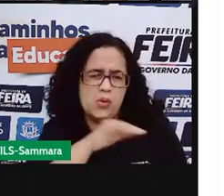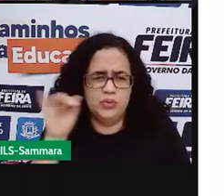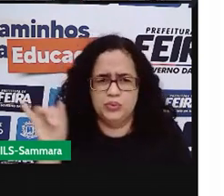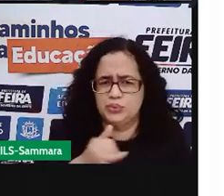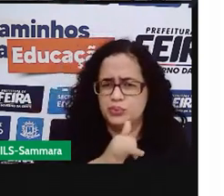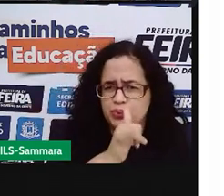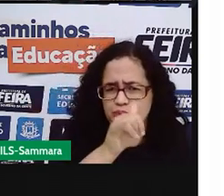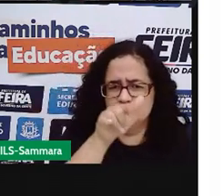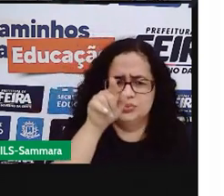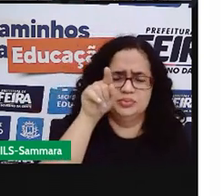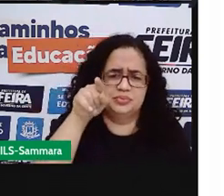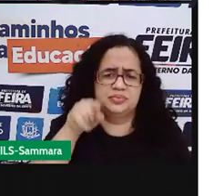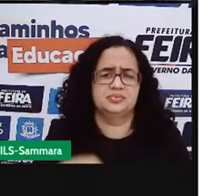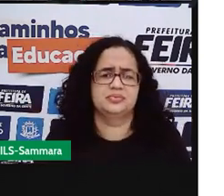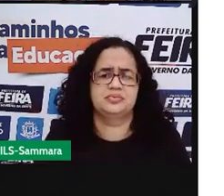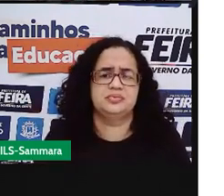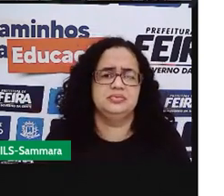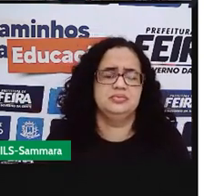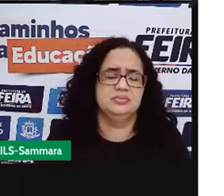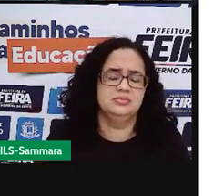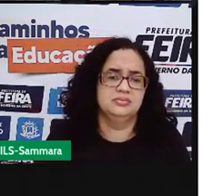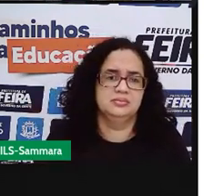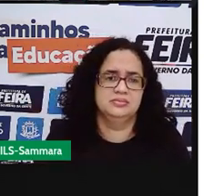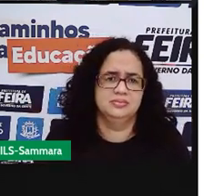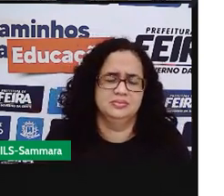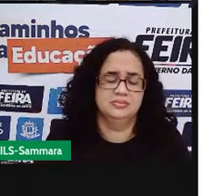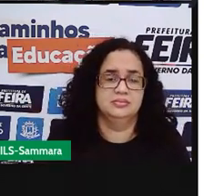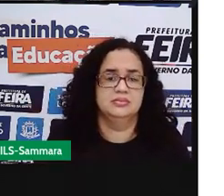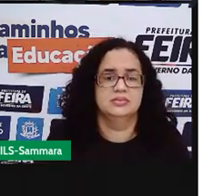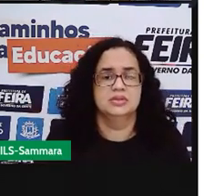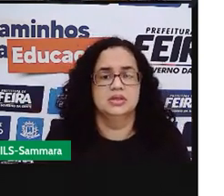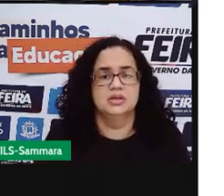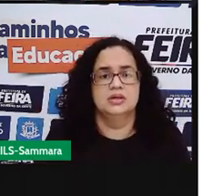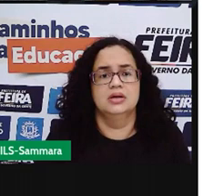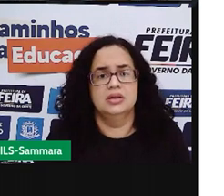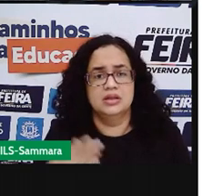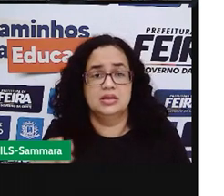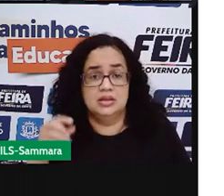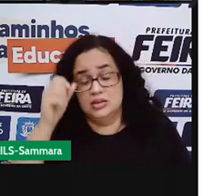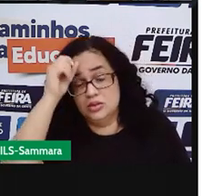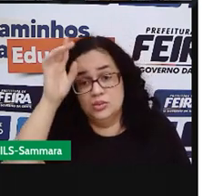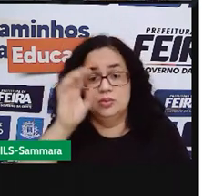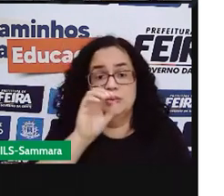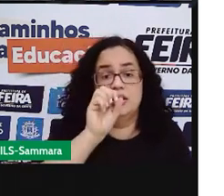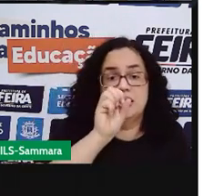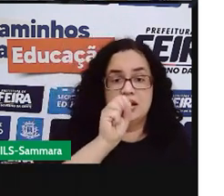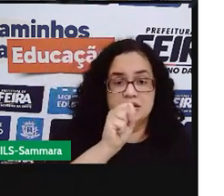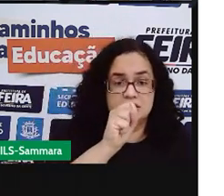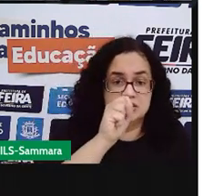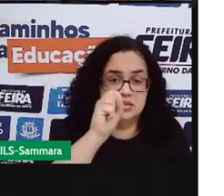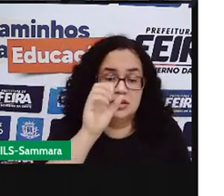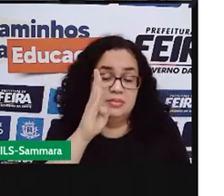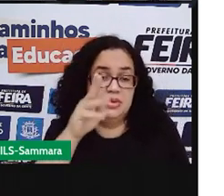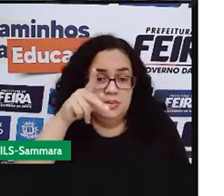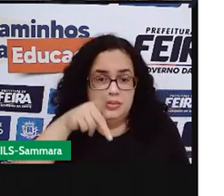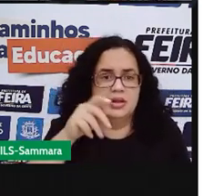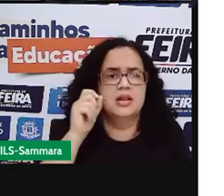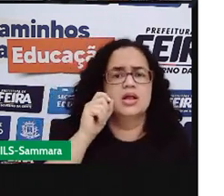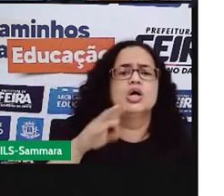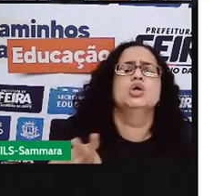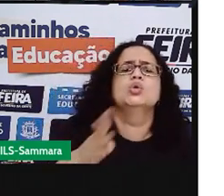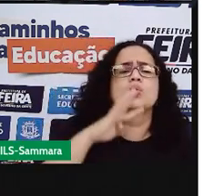Terrível contra os insetos. Contra os insetos. Do SBP. E aquela que